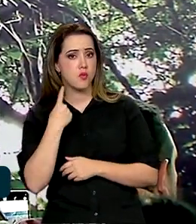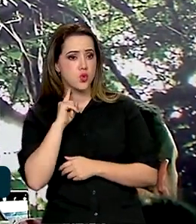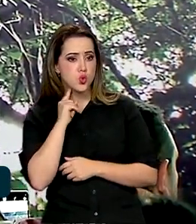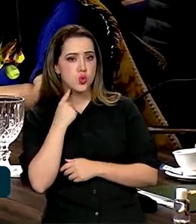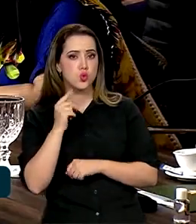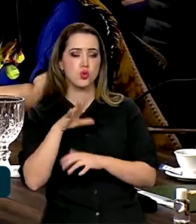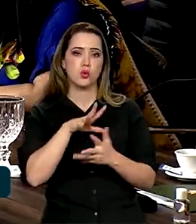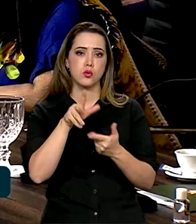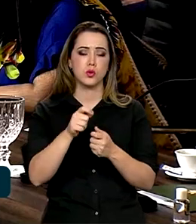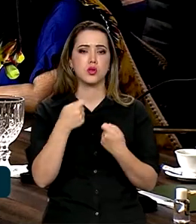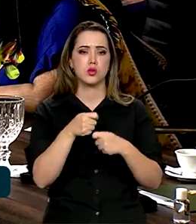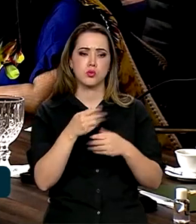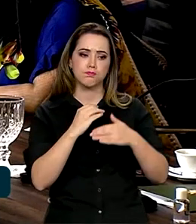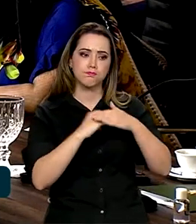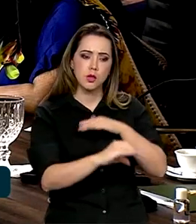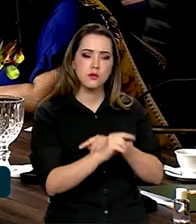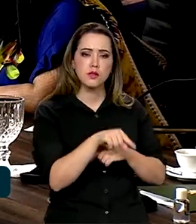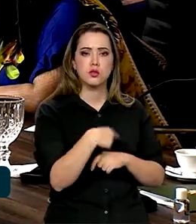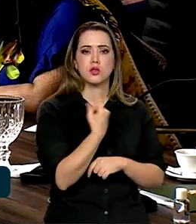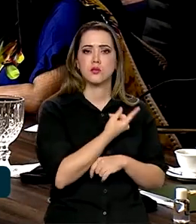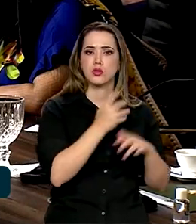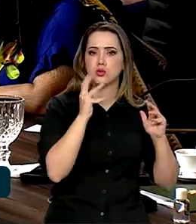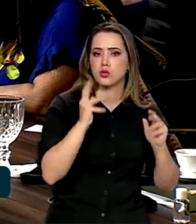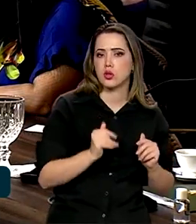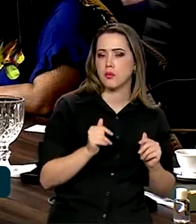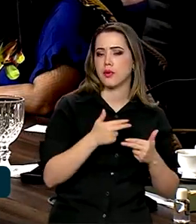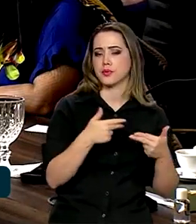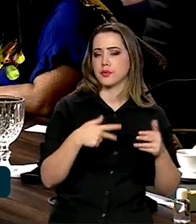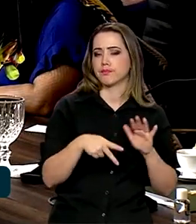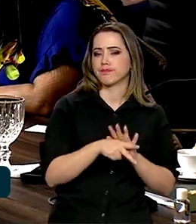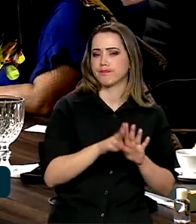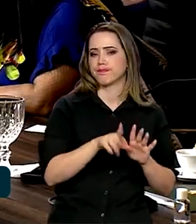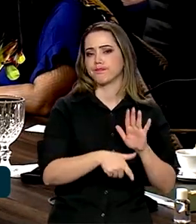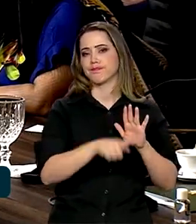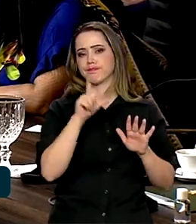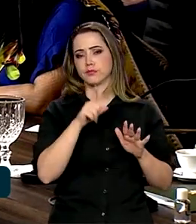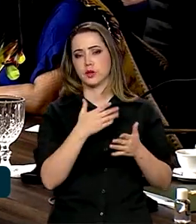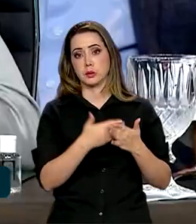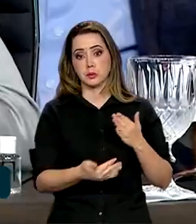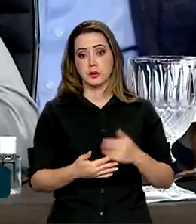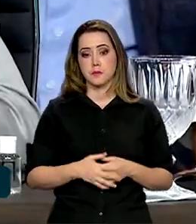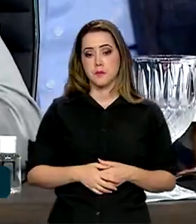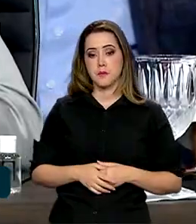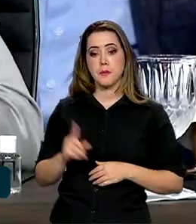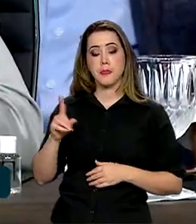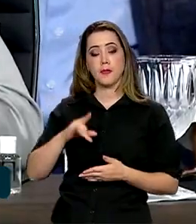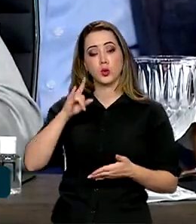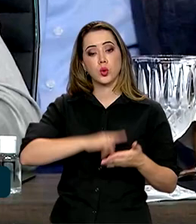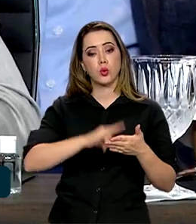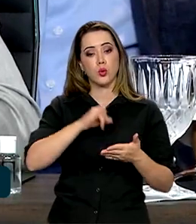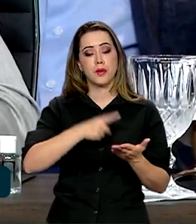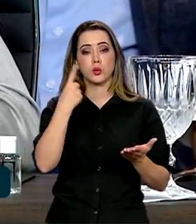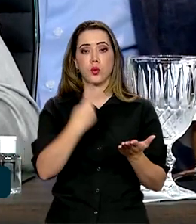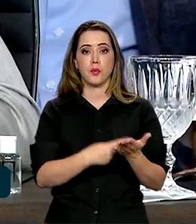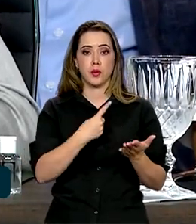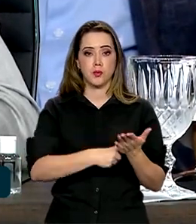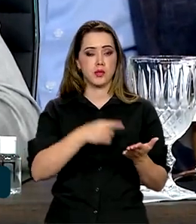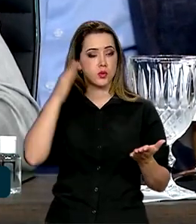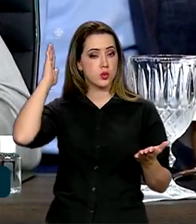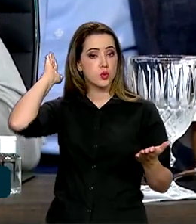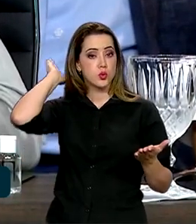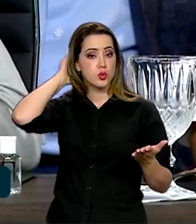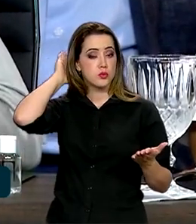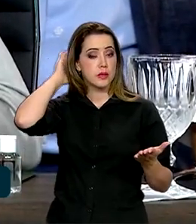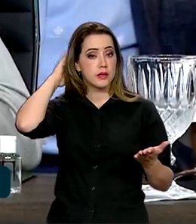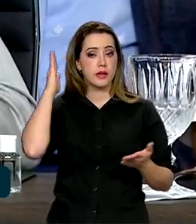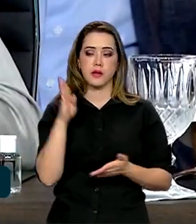que foi estragado. O acordo desta quarta-feira se soma à Declaração de Belém, documento que consolida a agenda comum